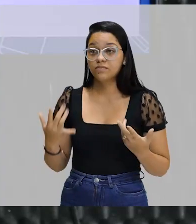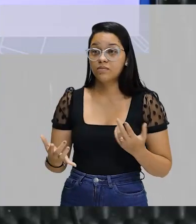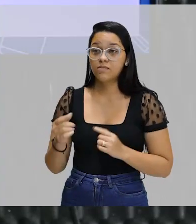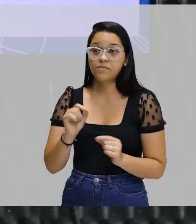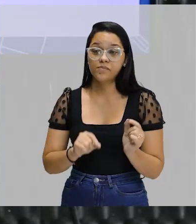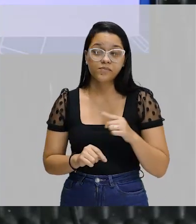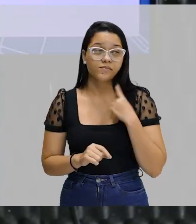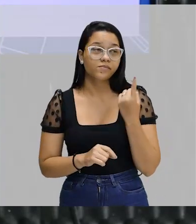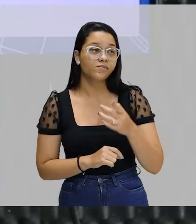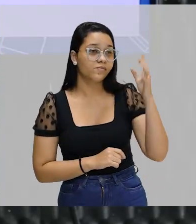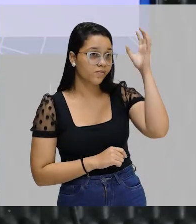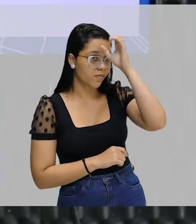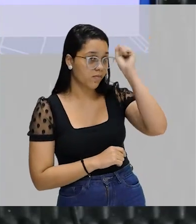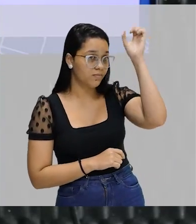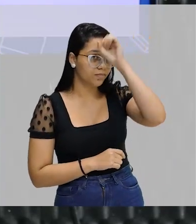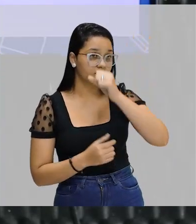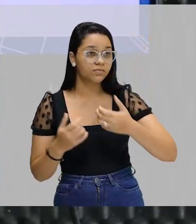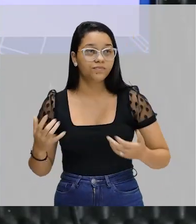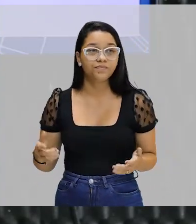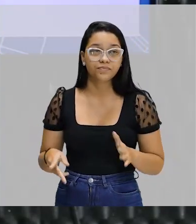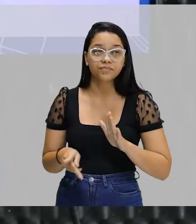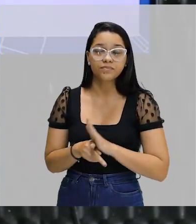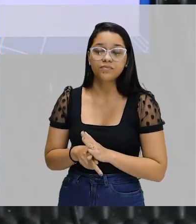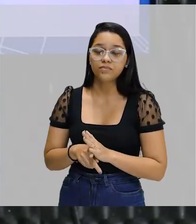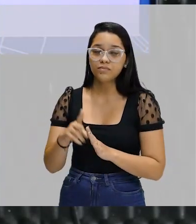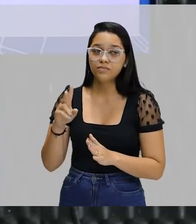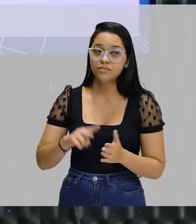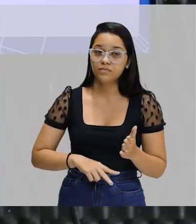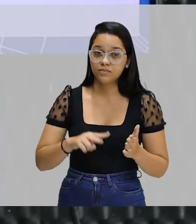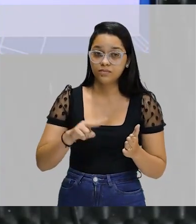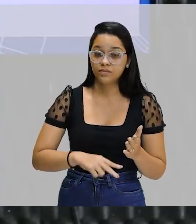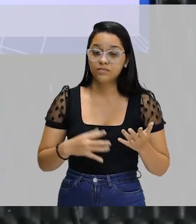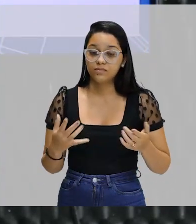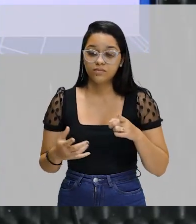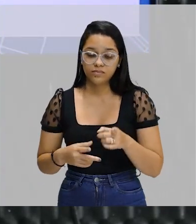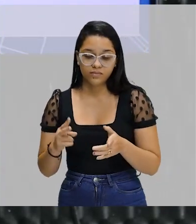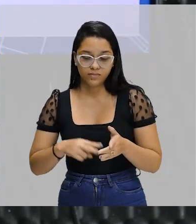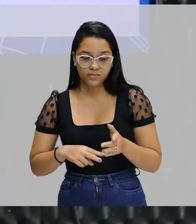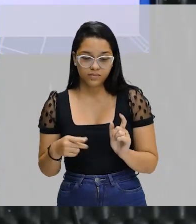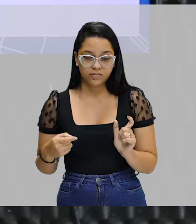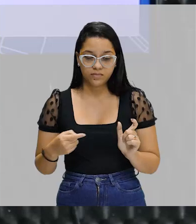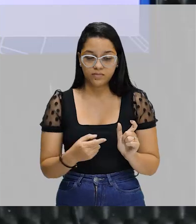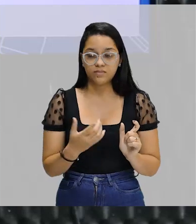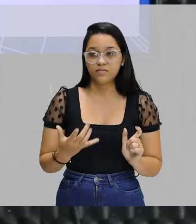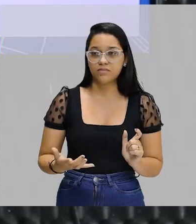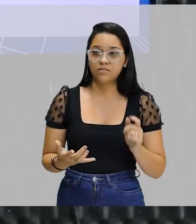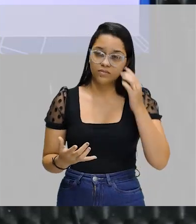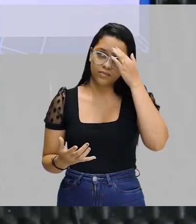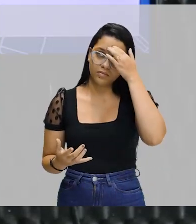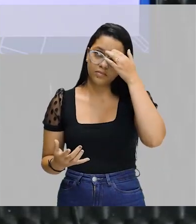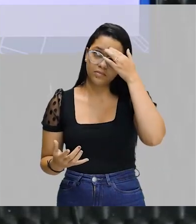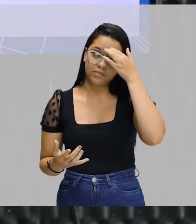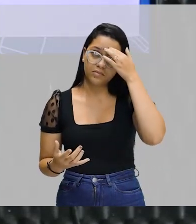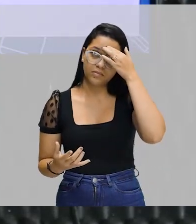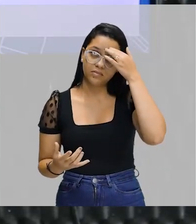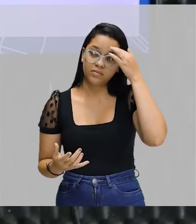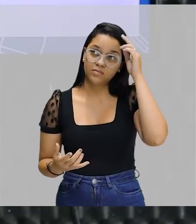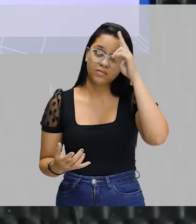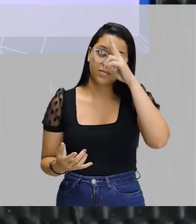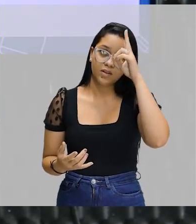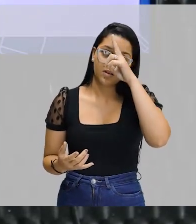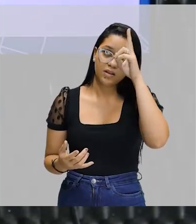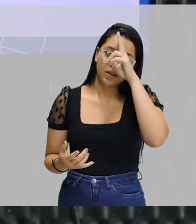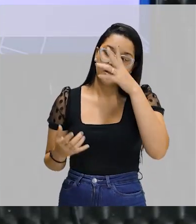assim que a gente vai aprendendo. A partir da leitura, você lê a palavra. Eu não lembro aquela